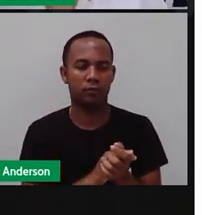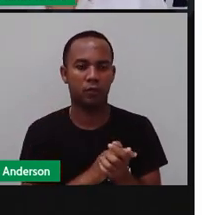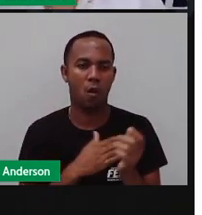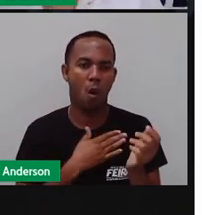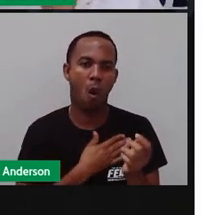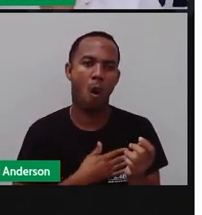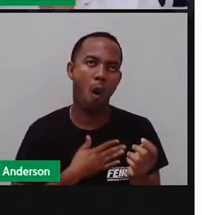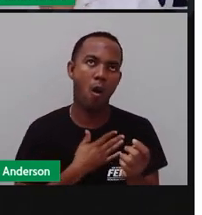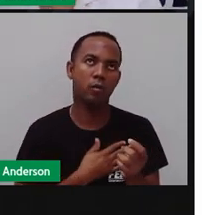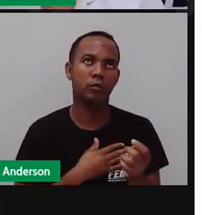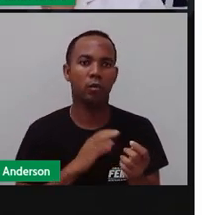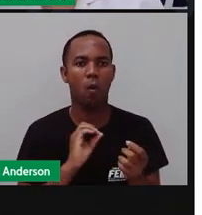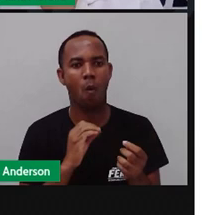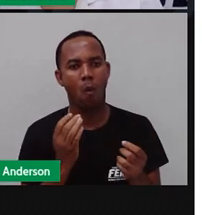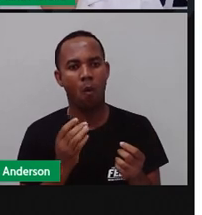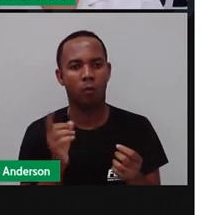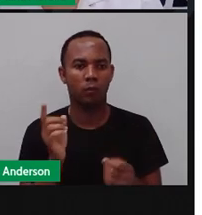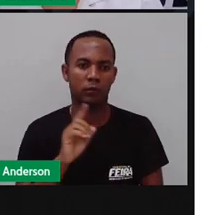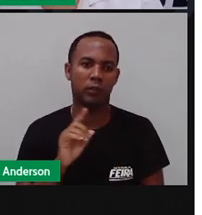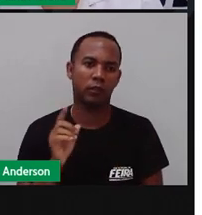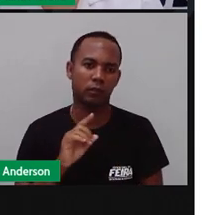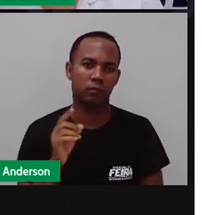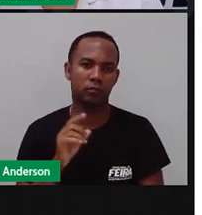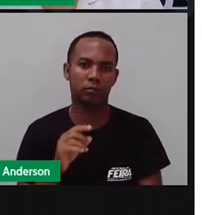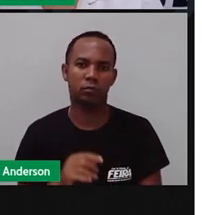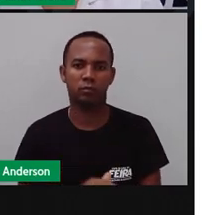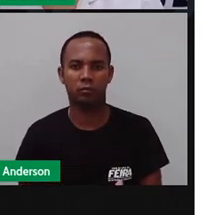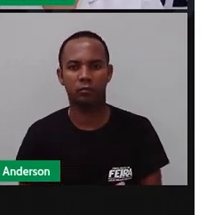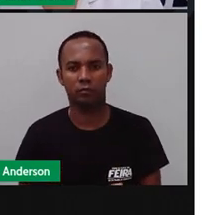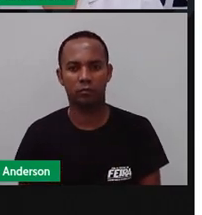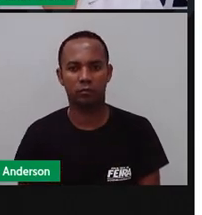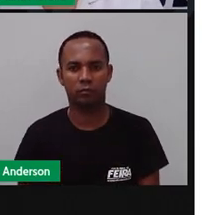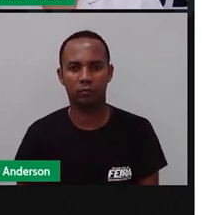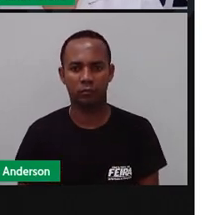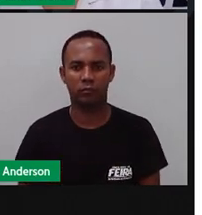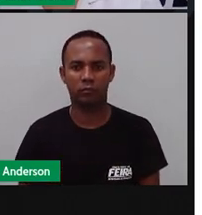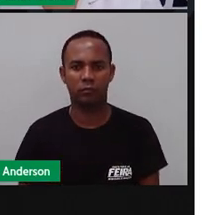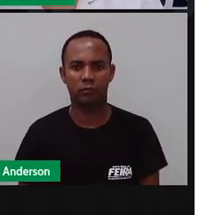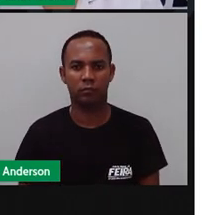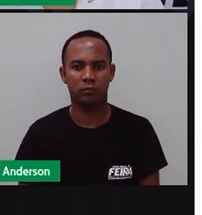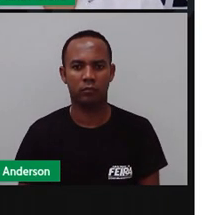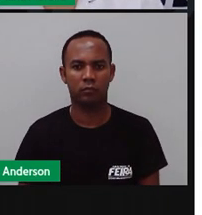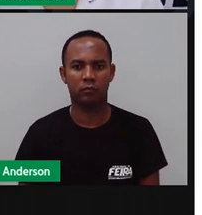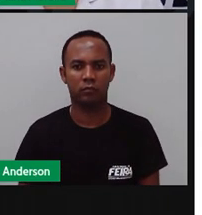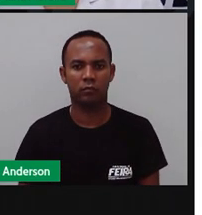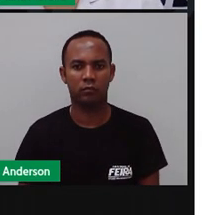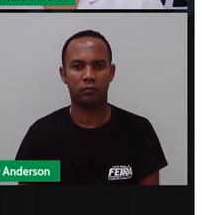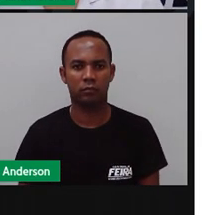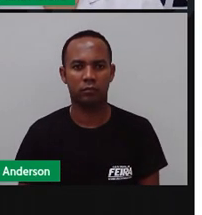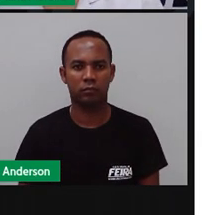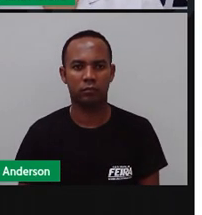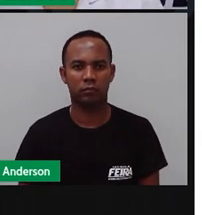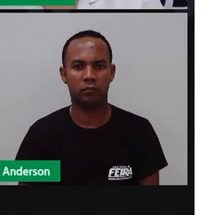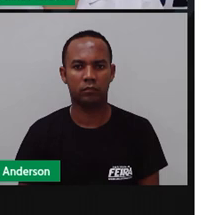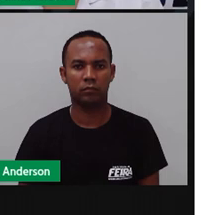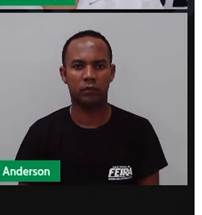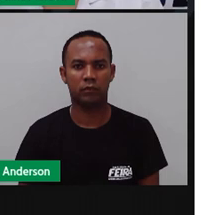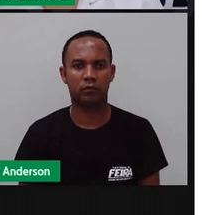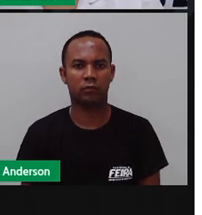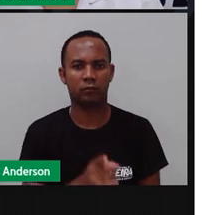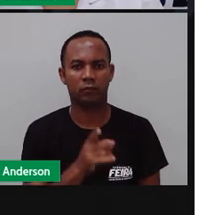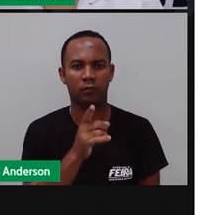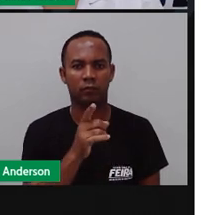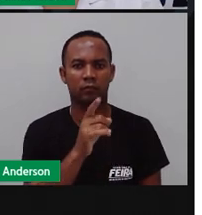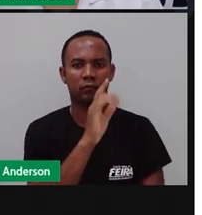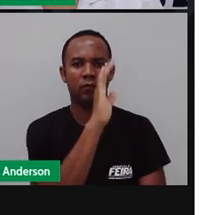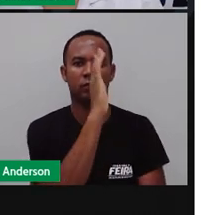gosta As coisas que você gosta Para a sua maquete Bom, as árvores Olha aqui